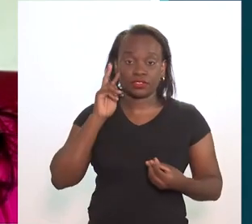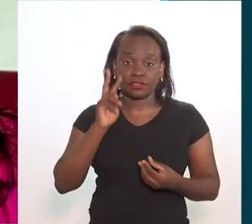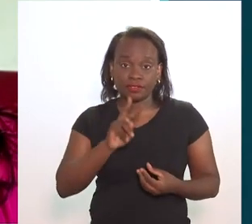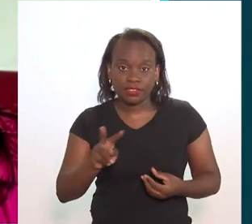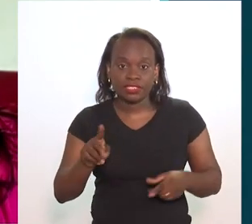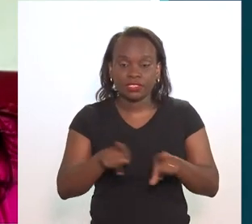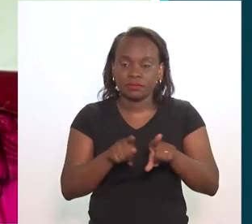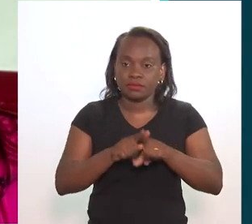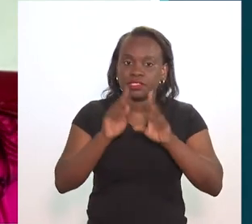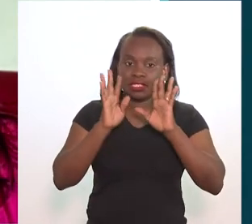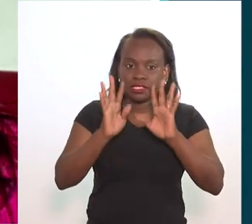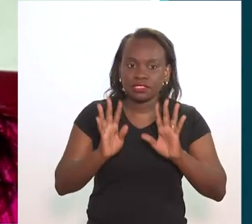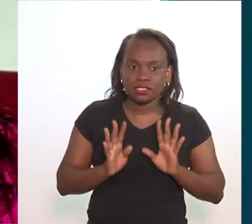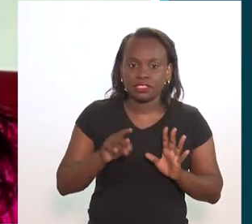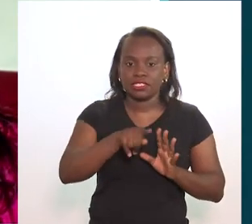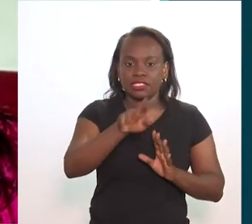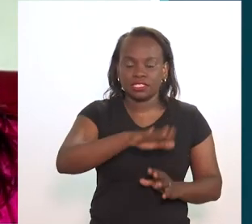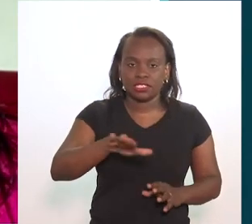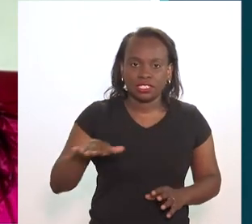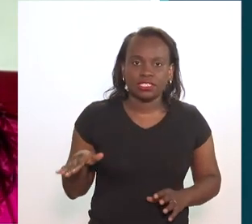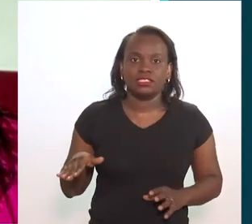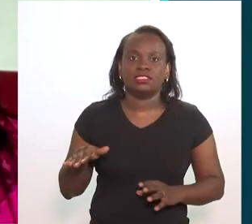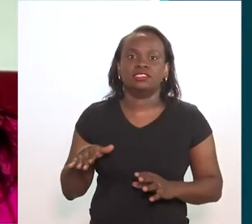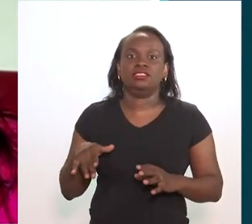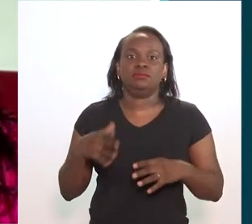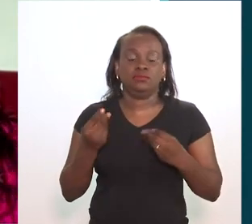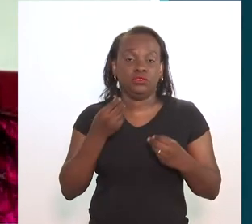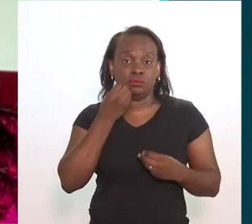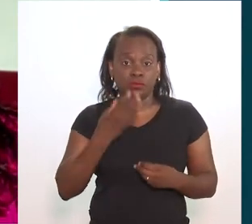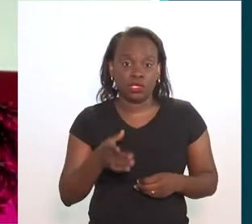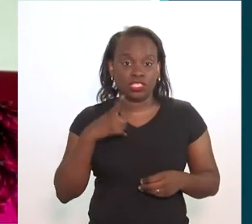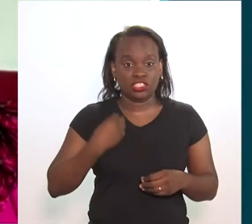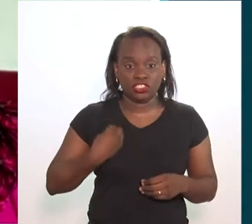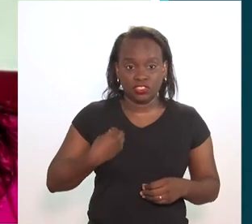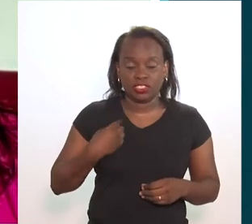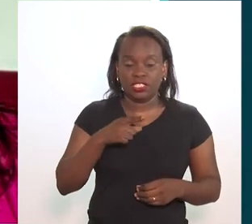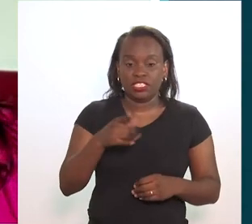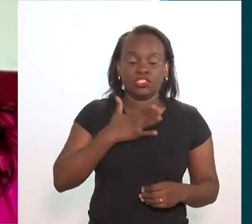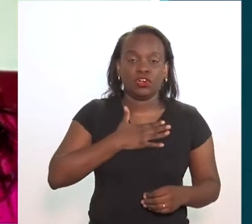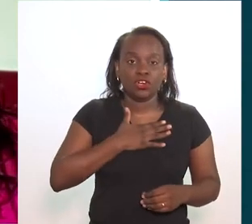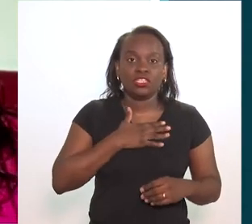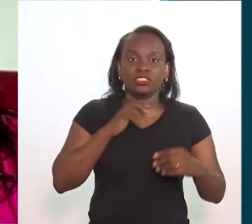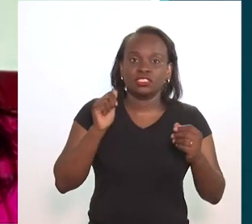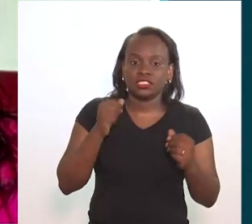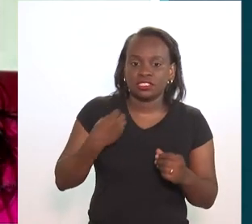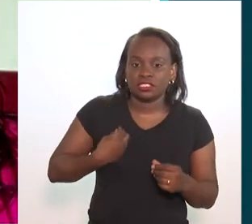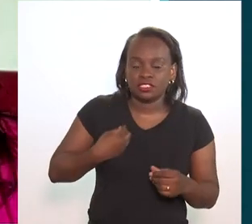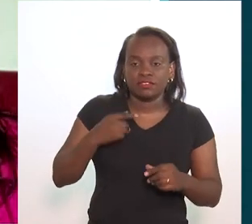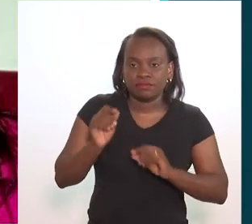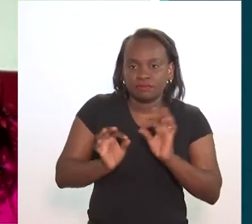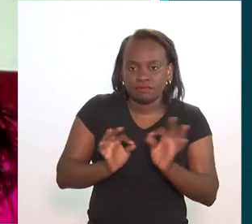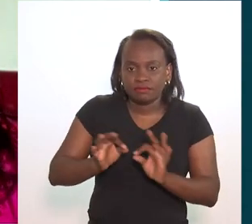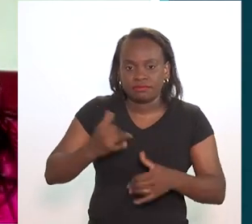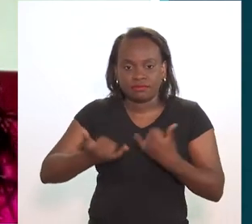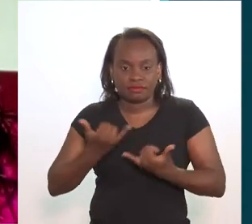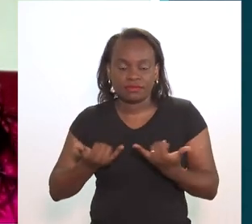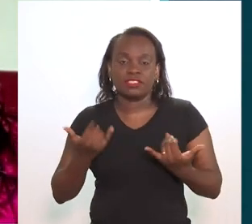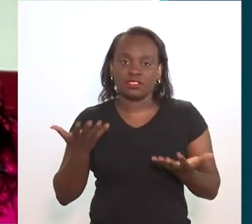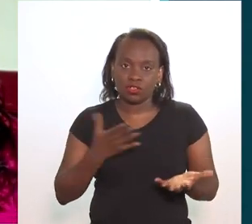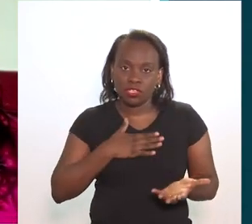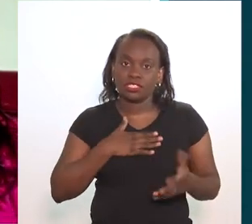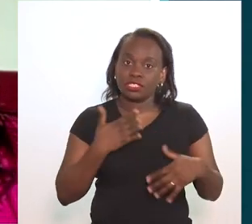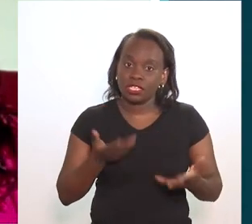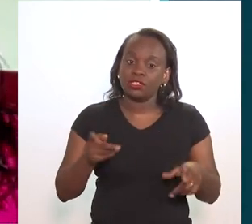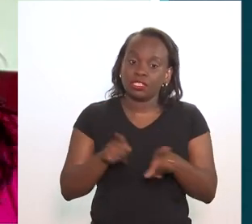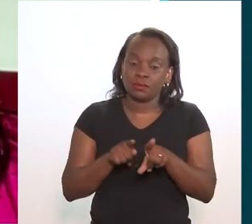isso, principalmente na Casa da Rua do Amor, hoje em dia nos move muito, ver e ouvir isso também das crianças,